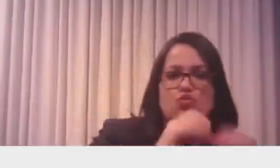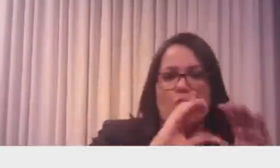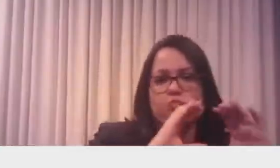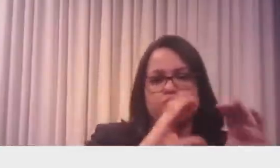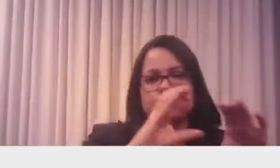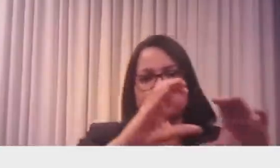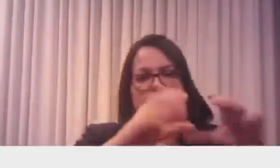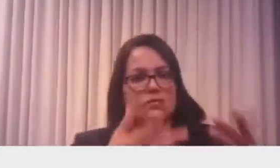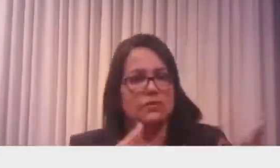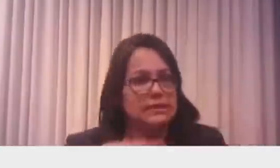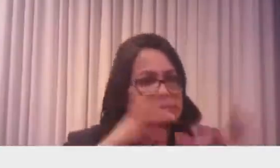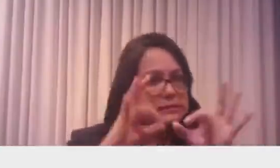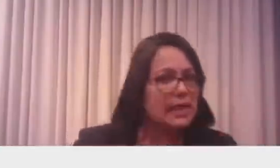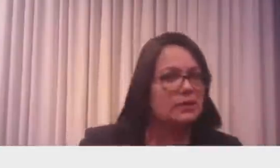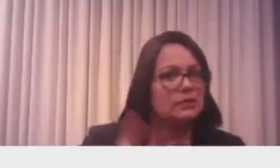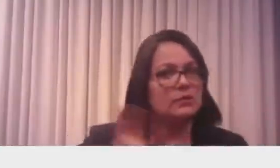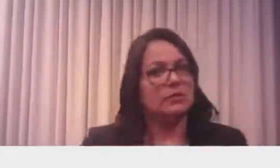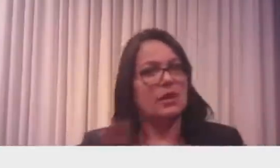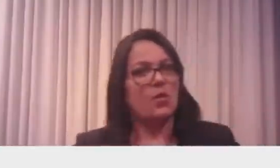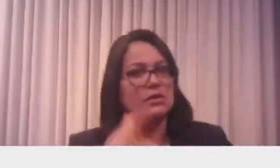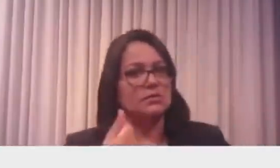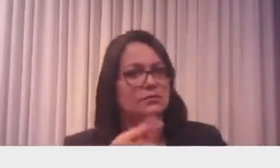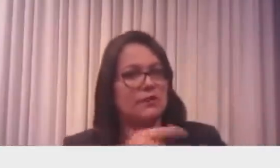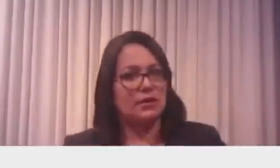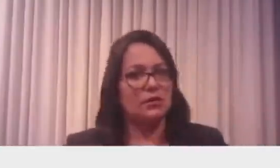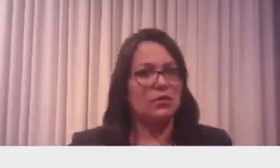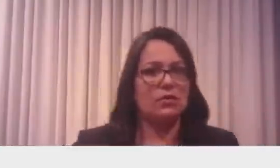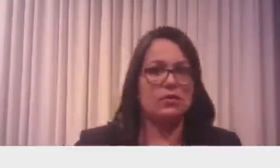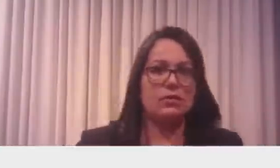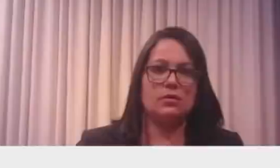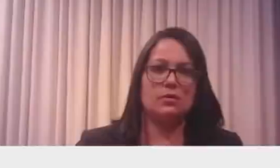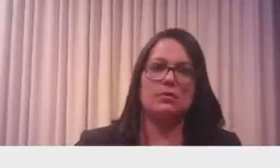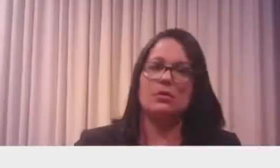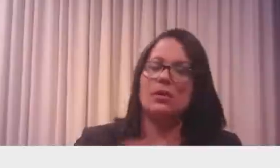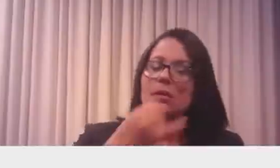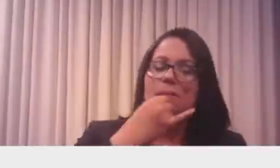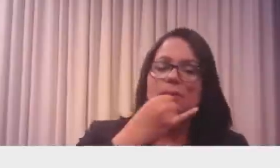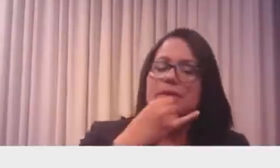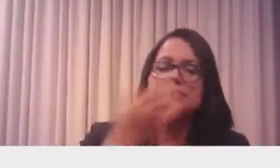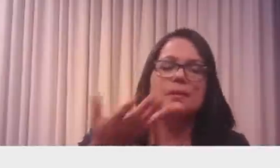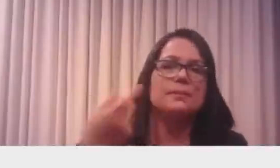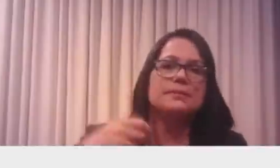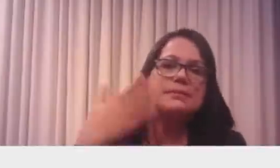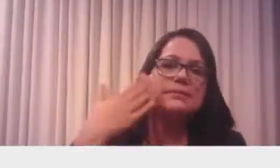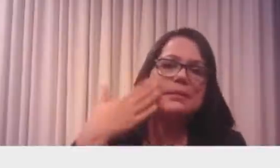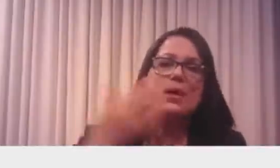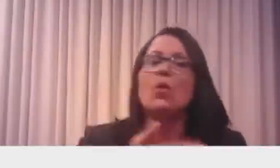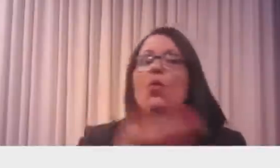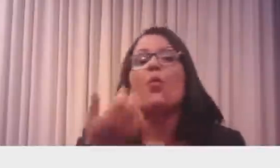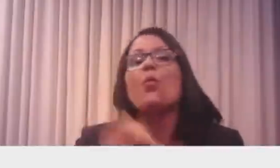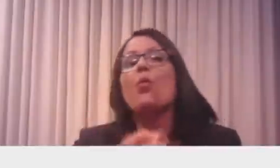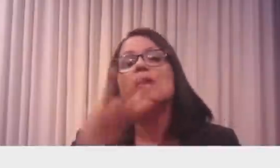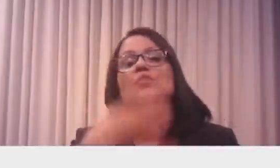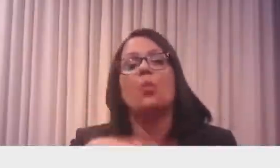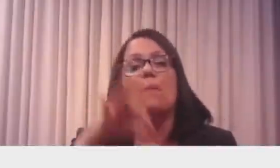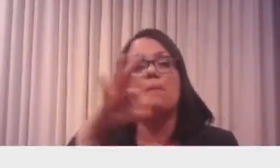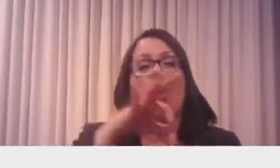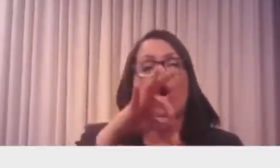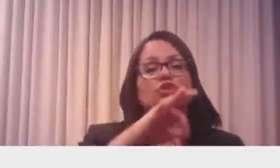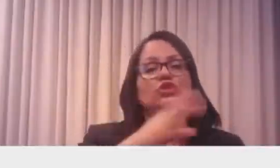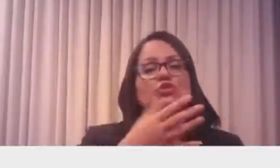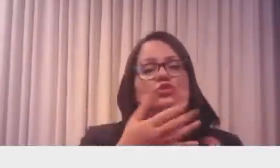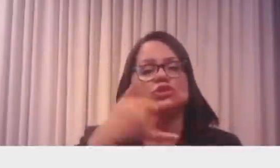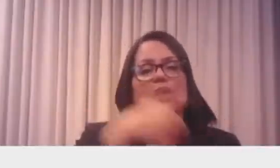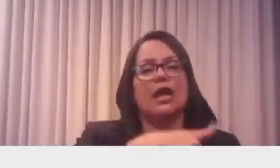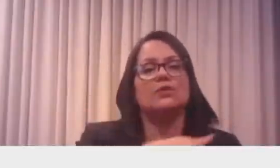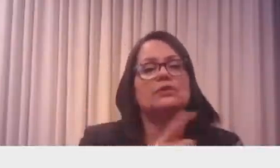justo ou não esse valor. Depois, vê quanto é que o dono do ponto de gasolina está cobrando por litro vendido. Vamos saber se é muito